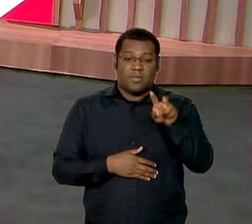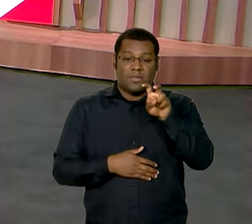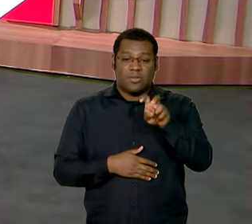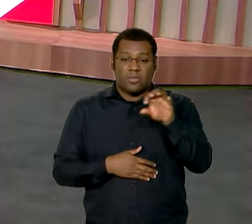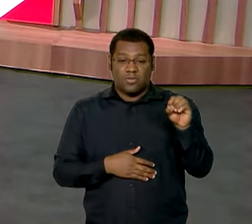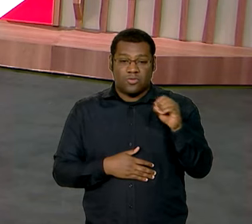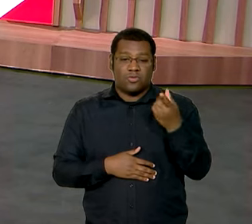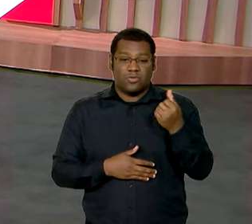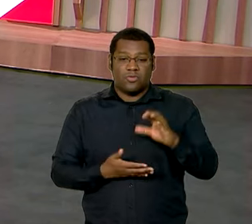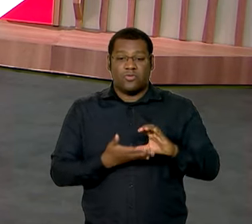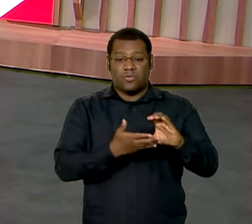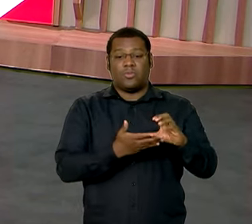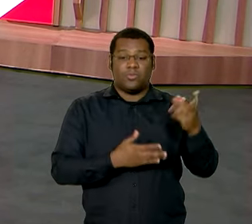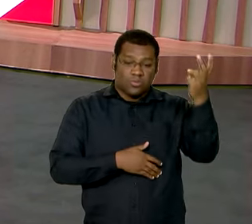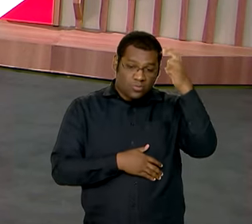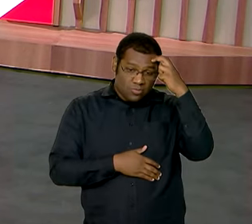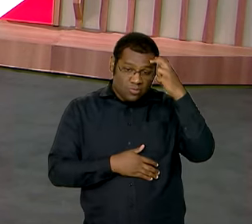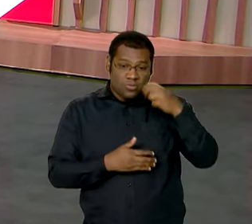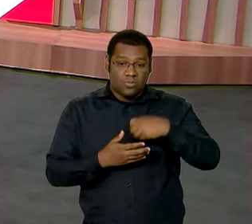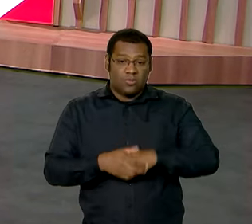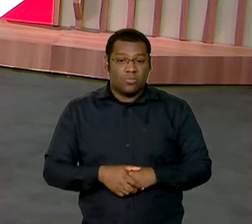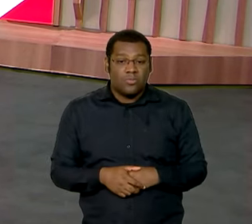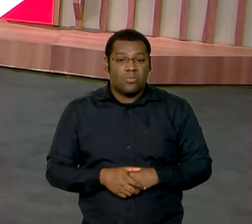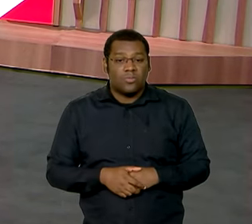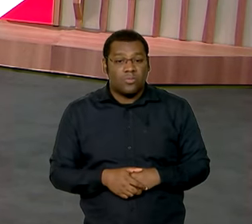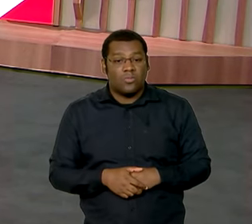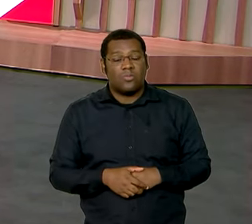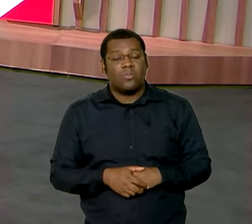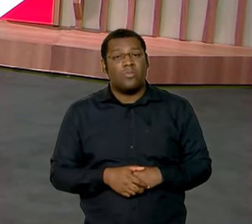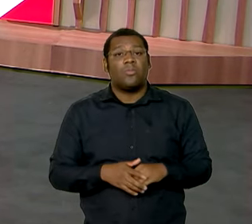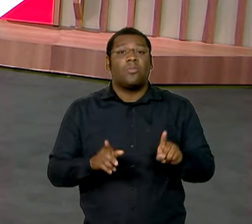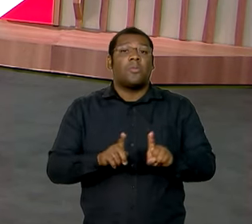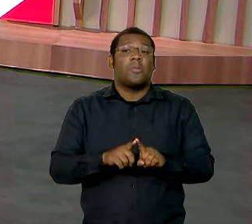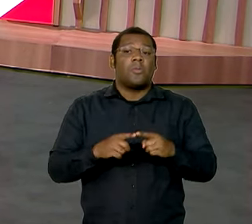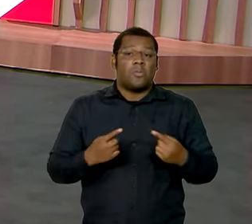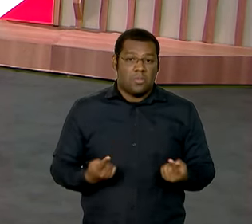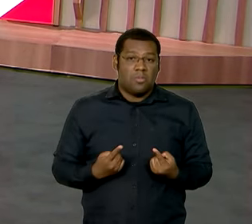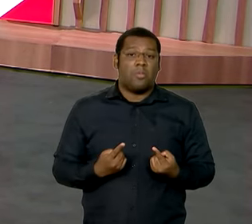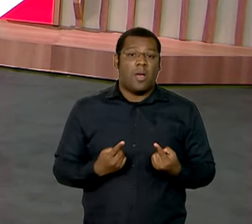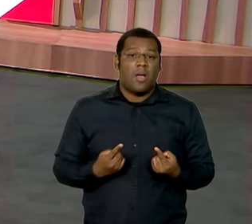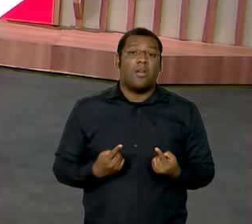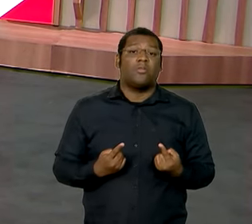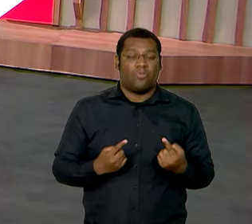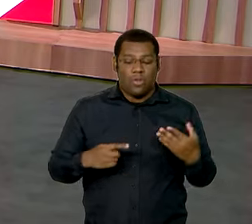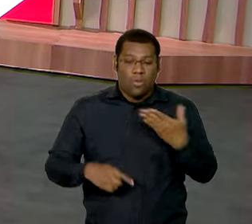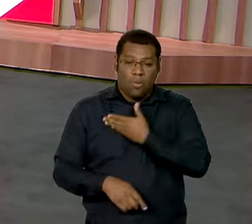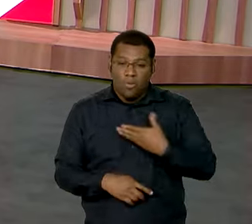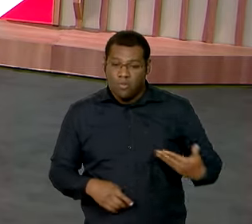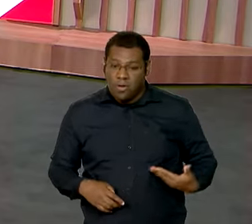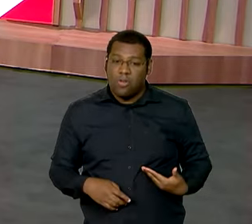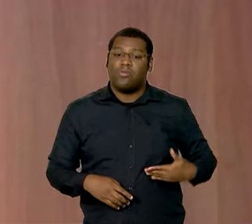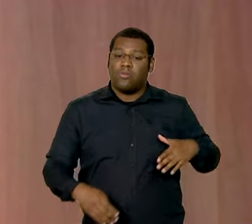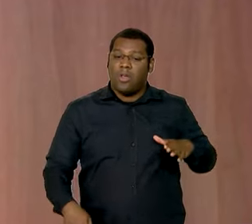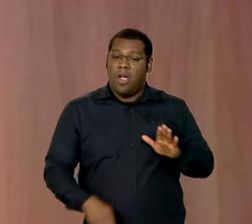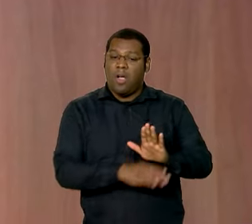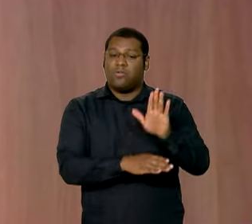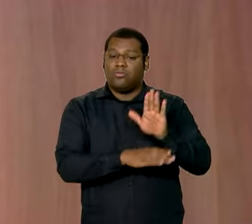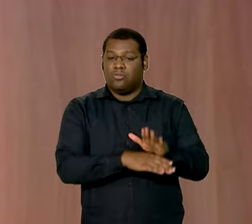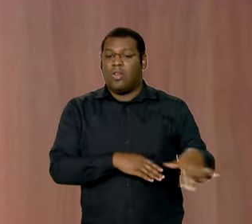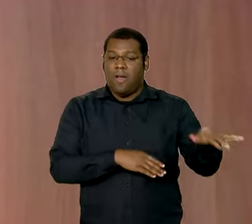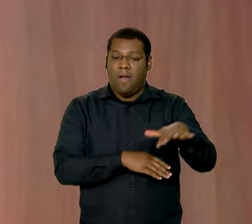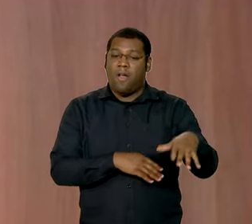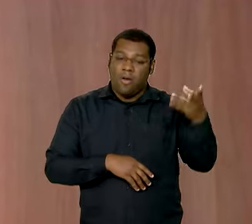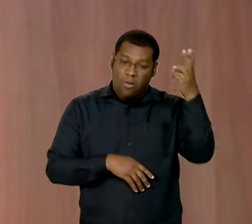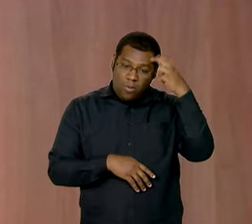destacou a ministra, ela disse que olha o quanto a gente consegue fazer ainda em cultura, mesmo com o valor reduzido. Então, o que ela disse? Ela falou assim, é uma